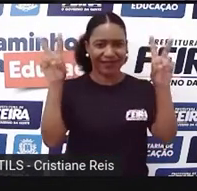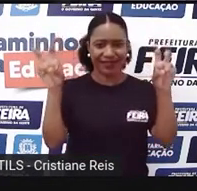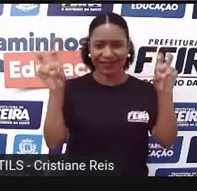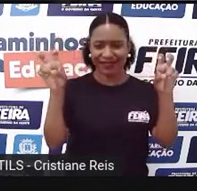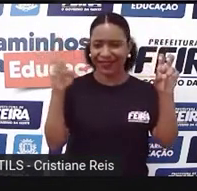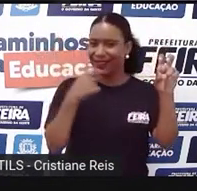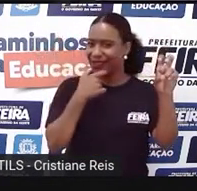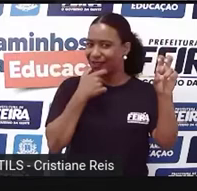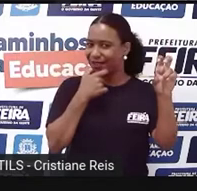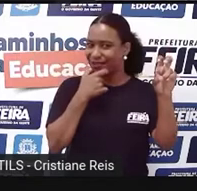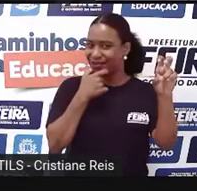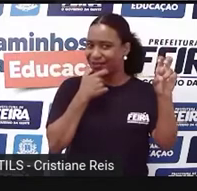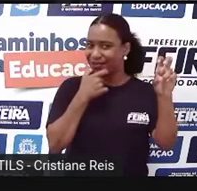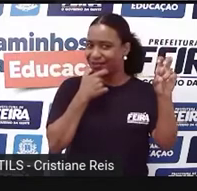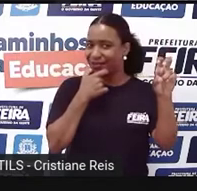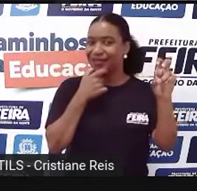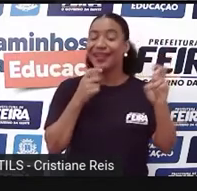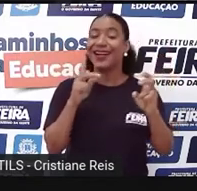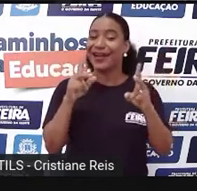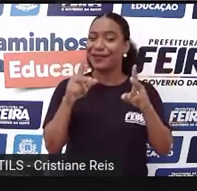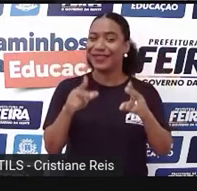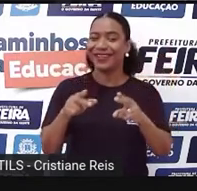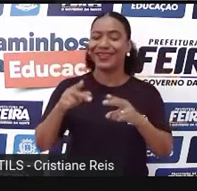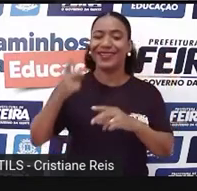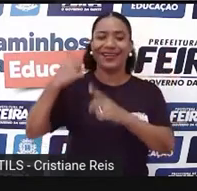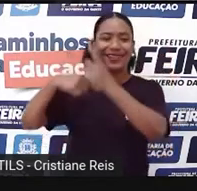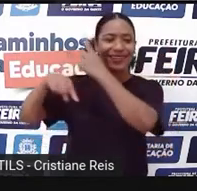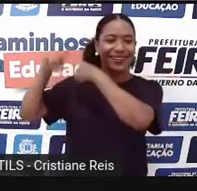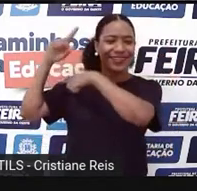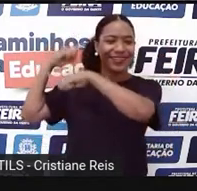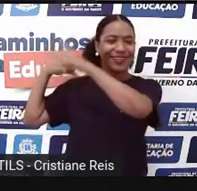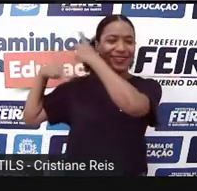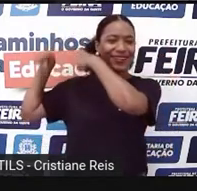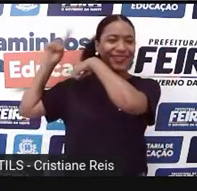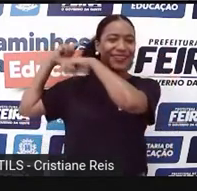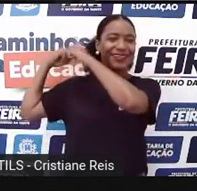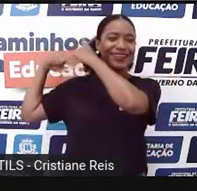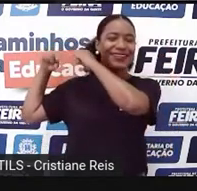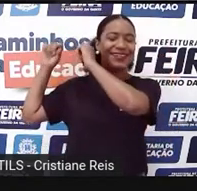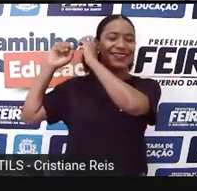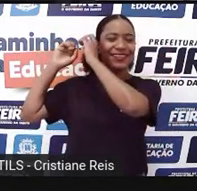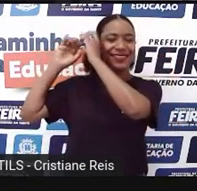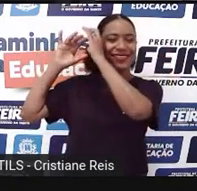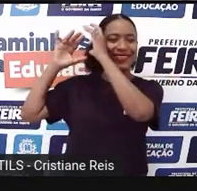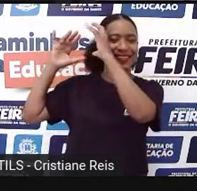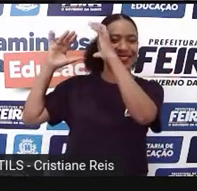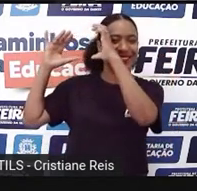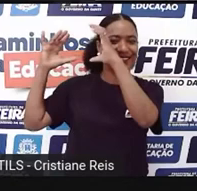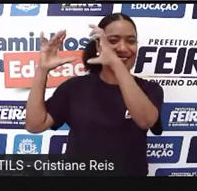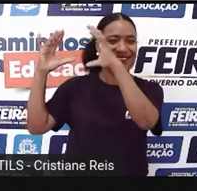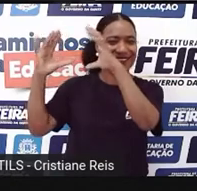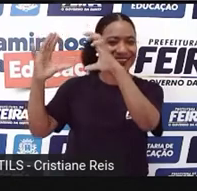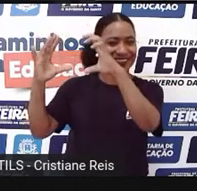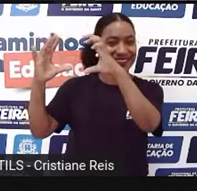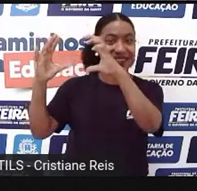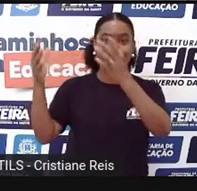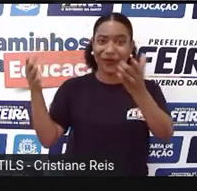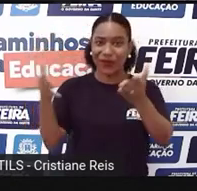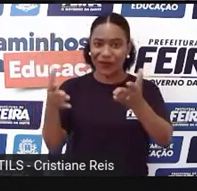time. Era uma vez. Então, hoje, nós vamos falar sobre